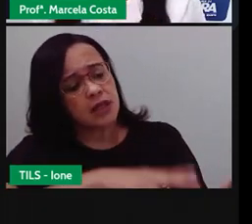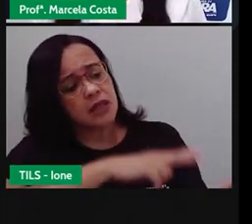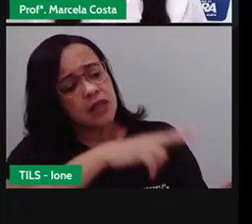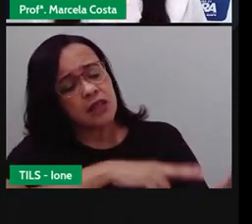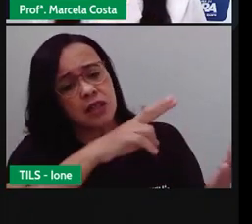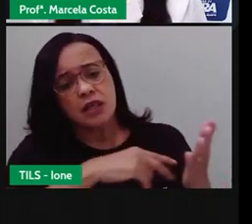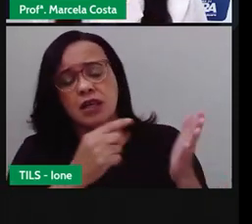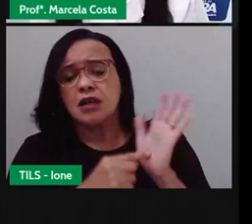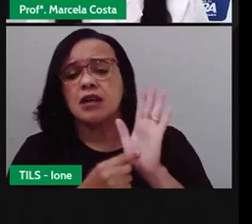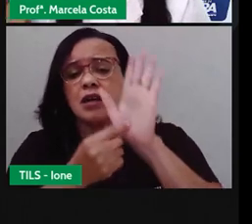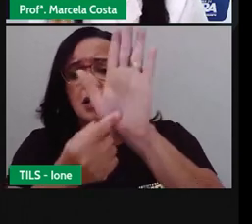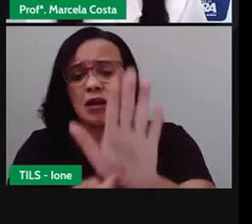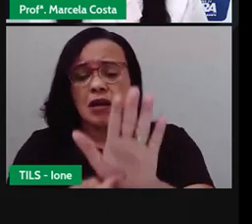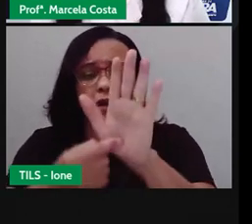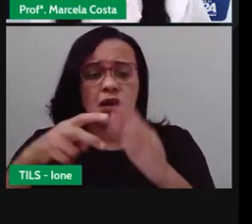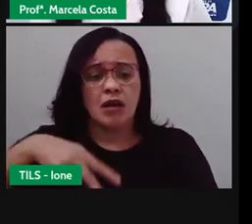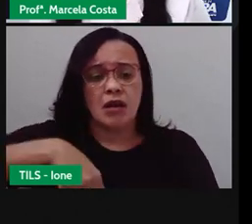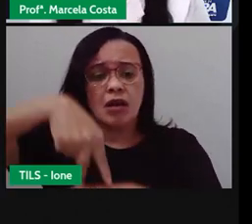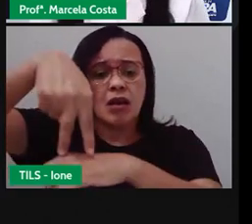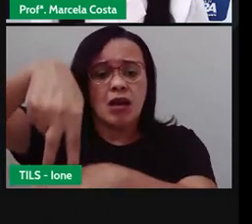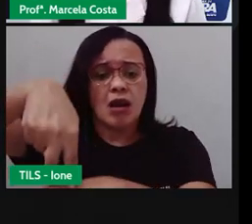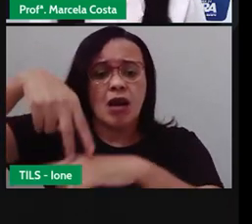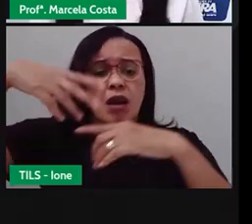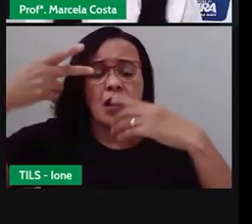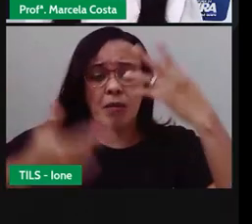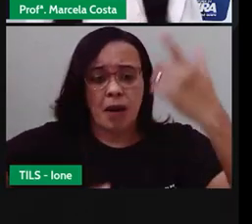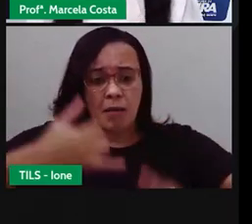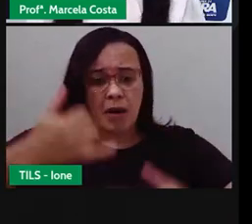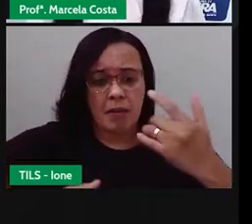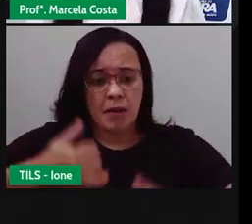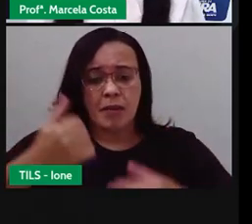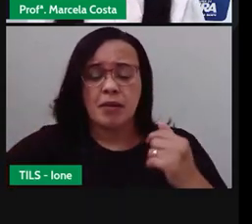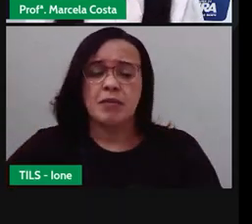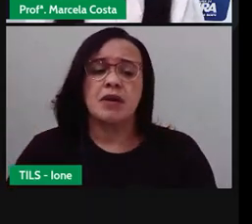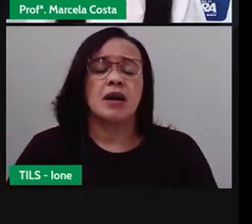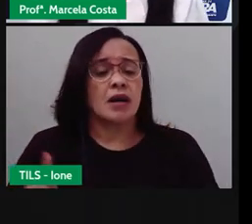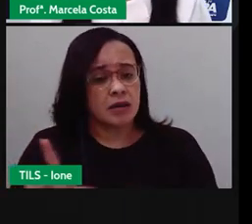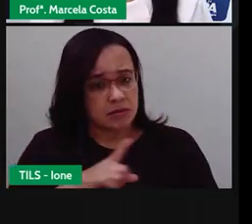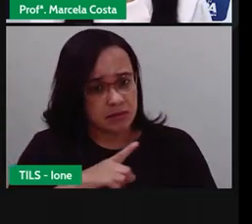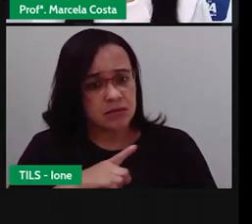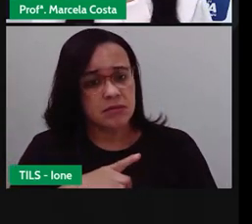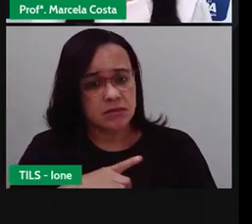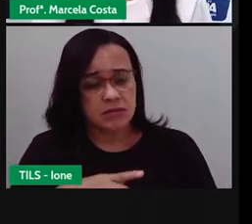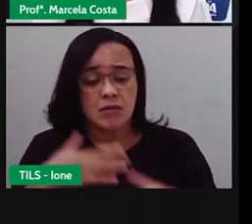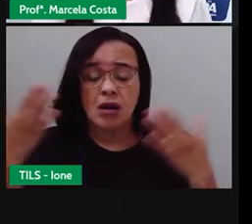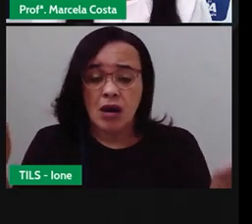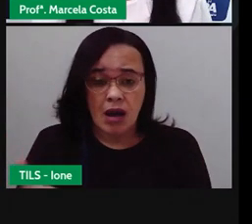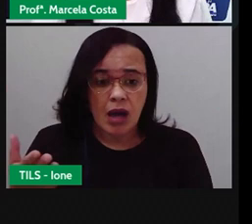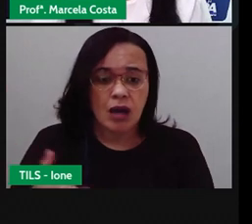apresentam. E a gente vai ver aí agora um pouco dessa